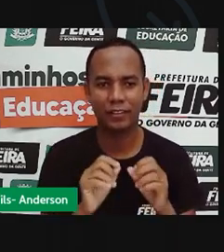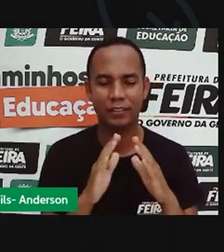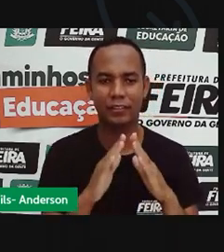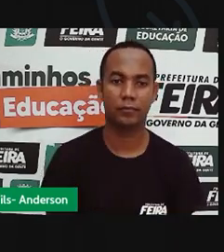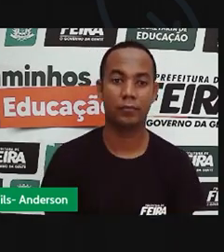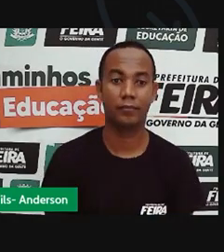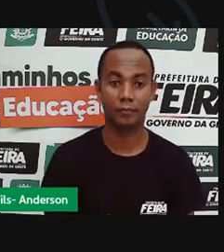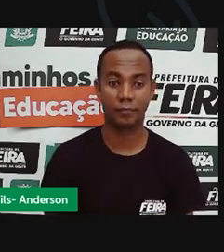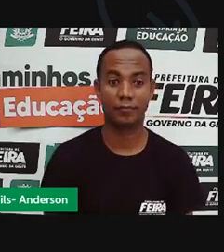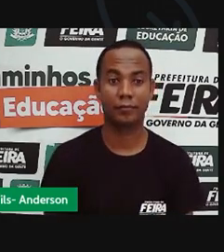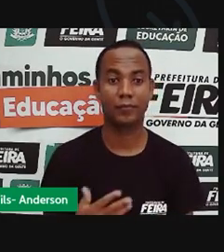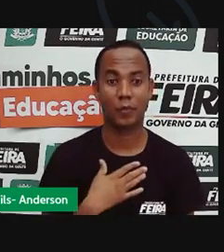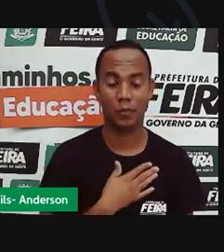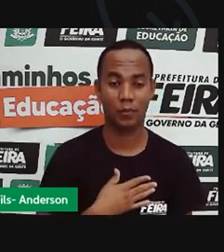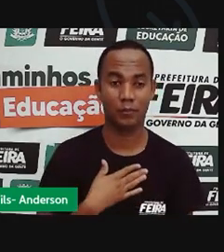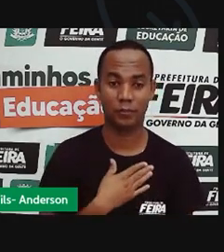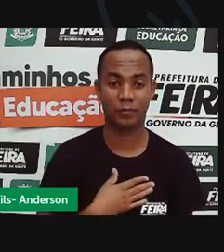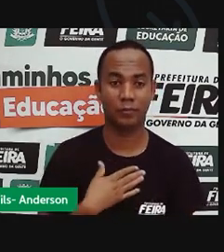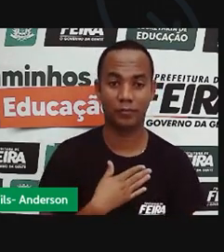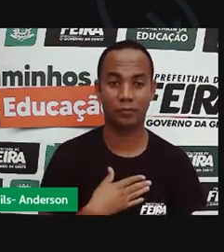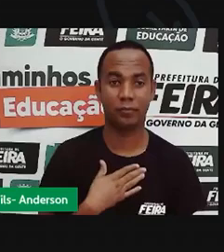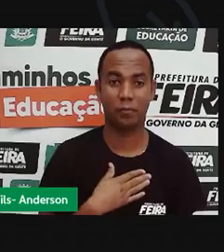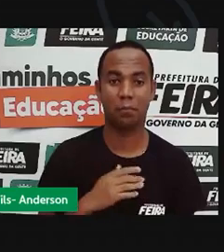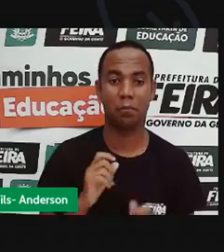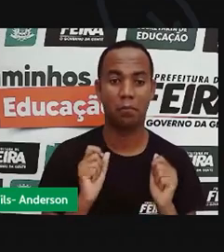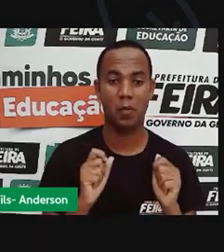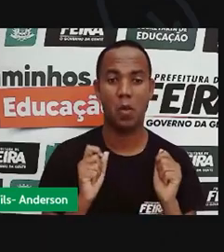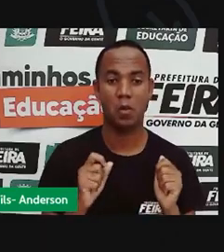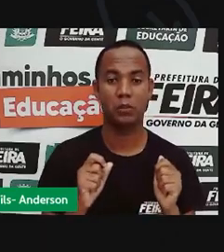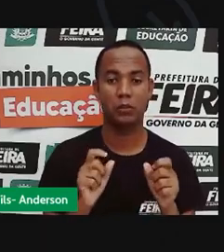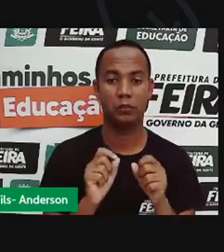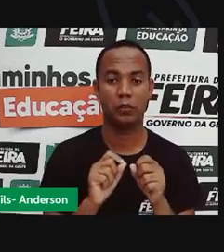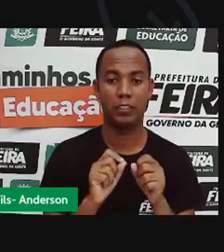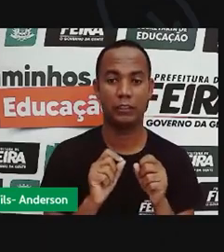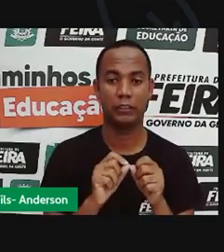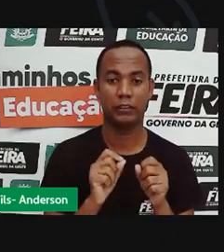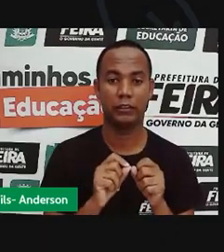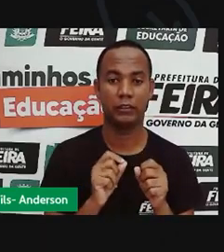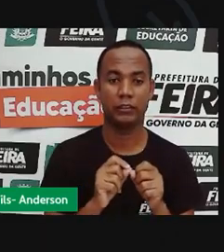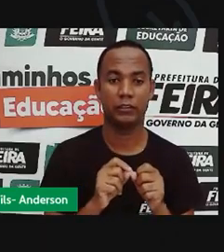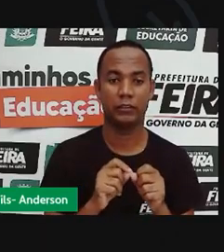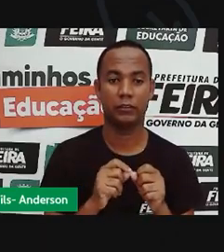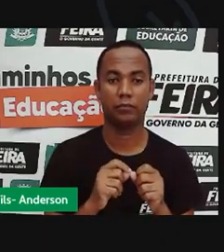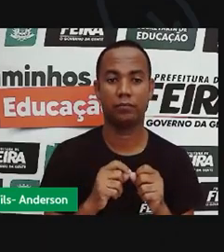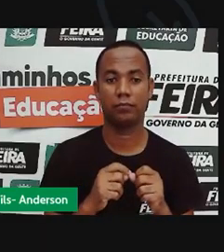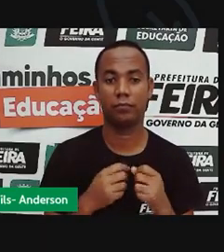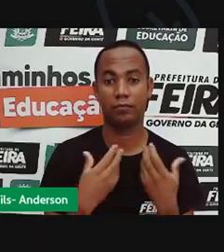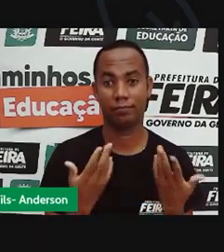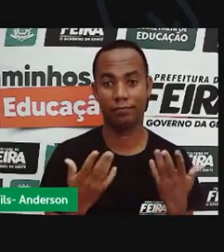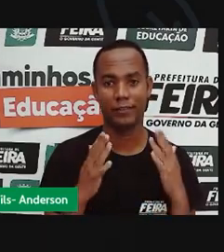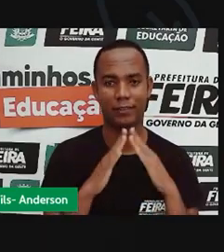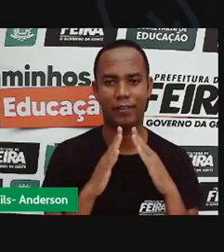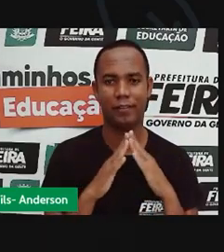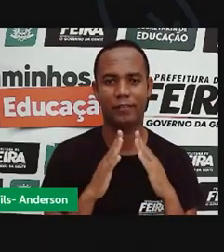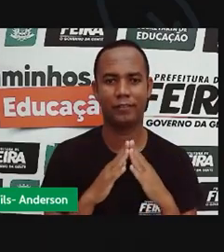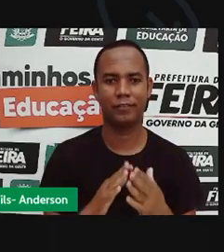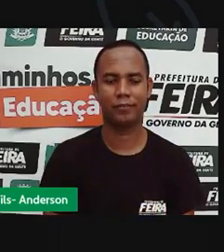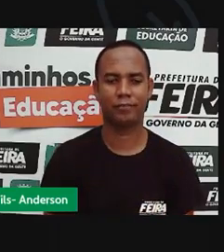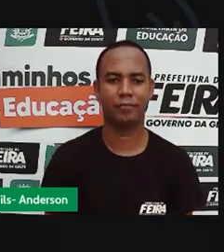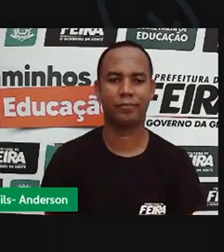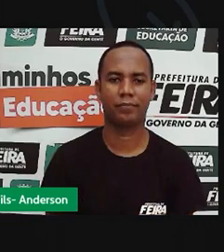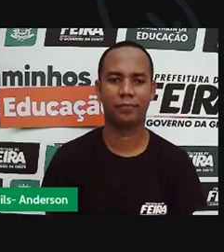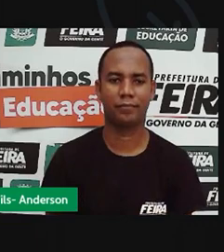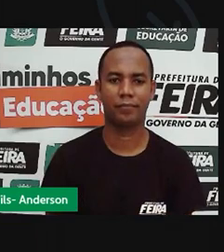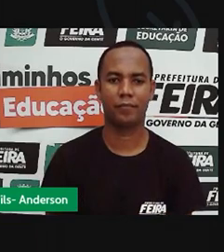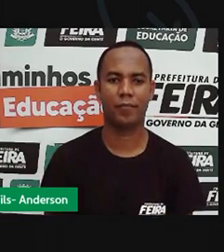e aí, gostaram? Vocês podem, ó, construir o guinomom de vocês em casa com